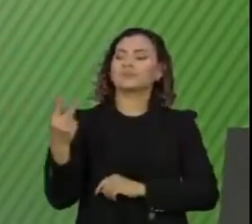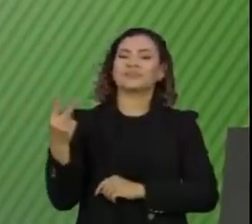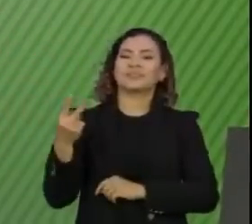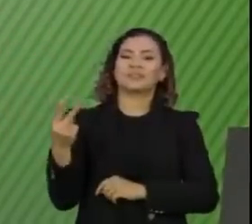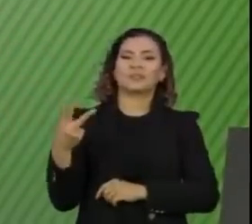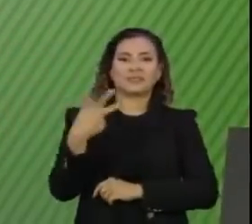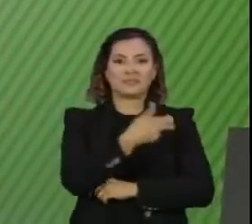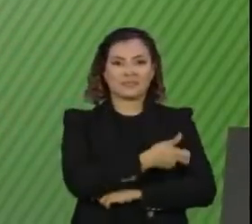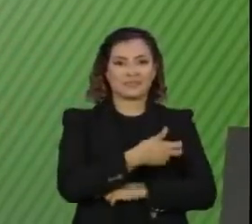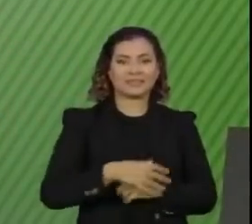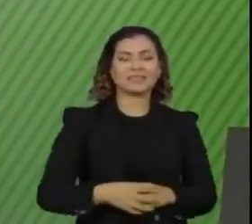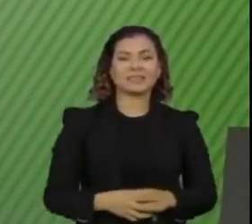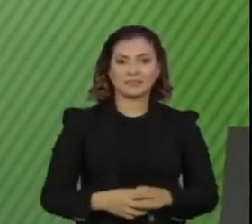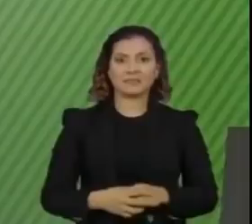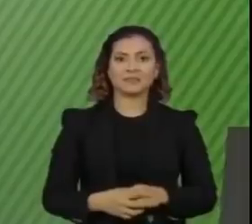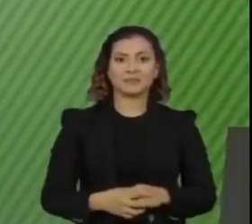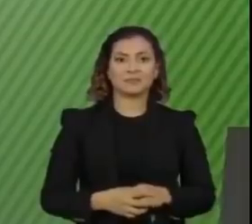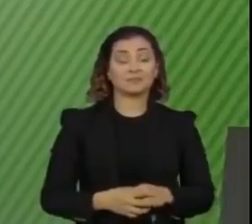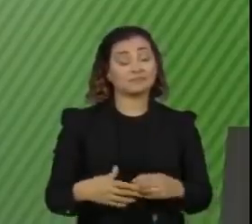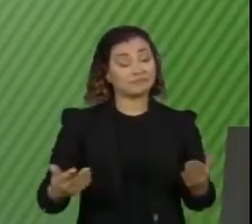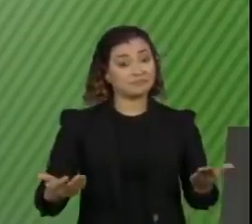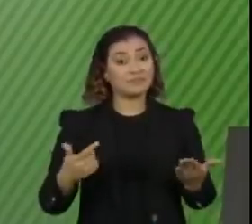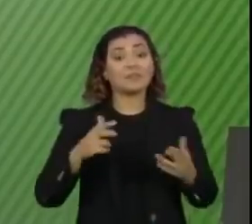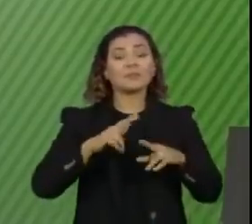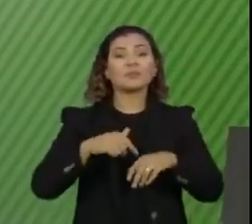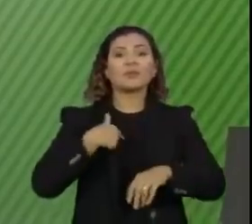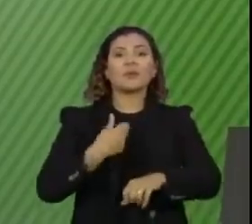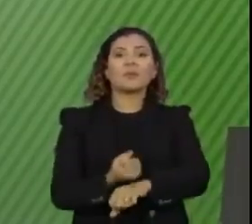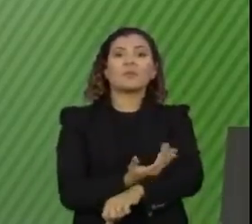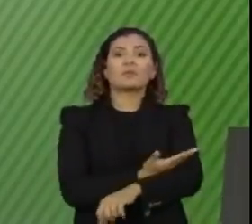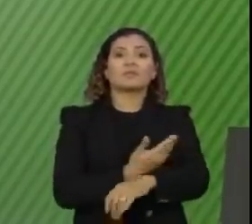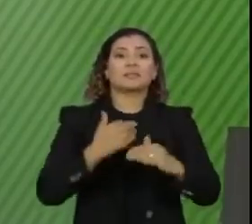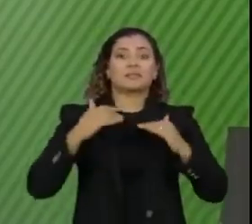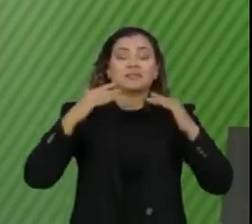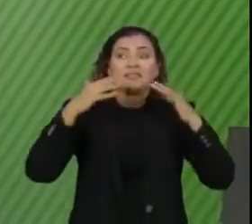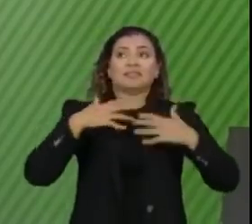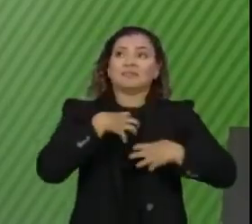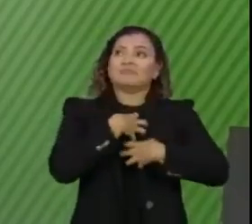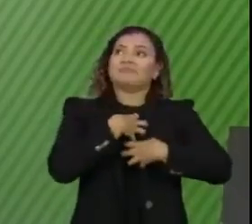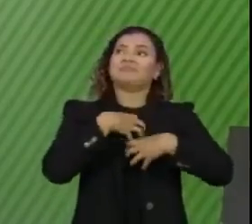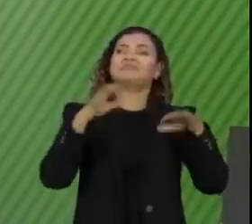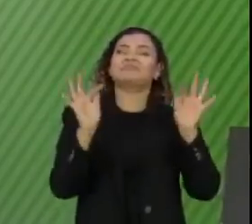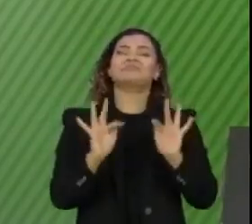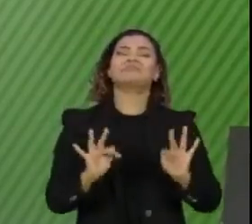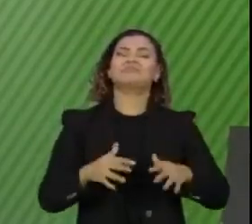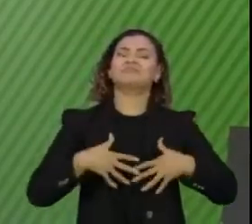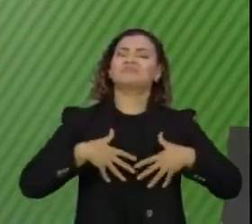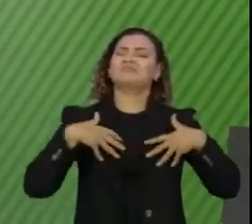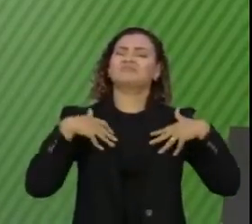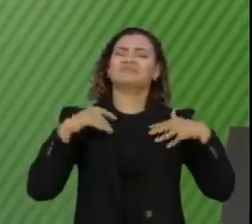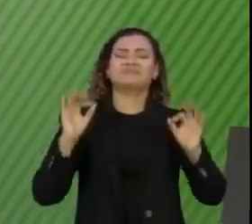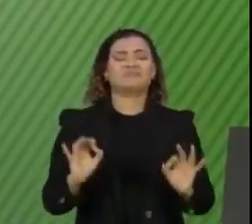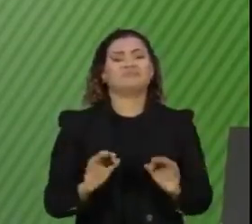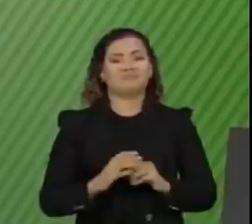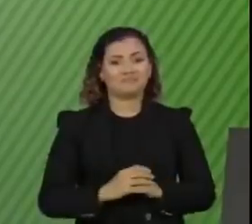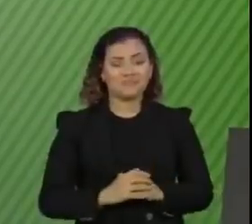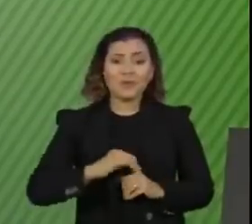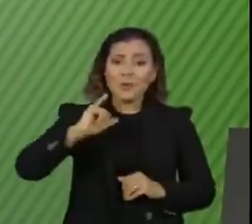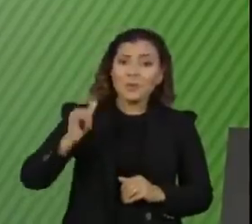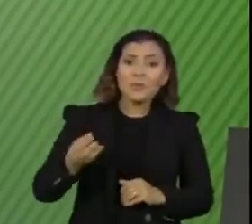vacina. Então, a minha emoção, nesse momento, é indizível. Quer dizer, essa